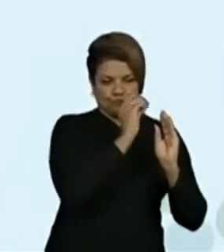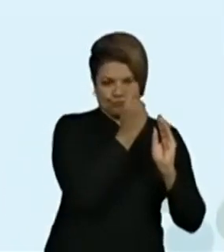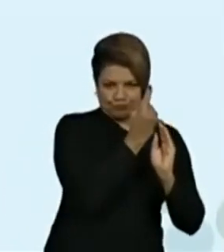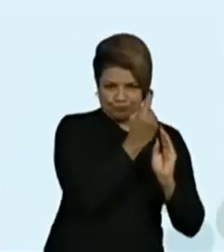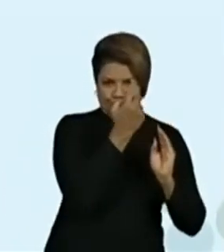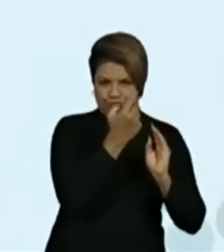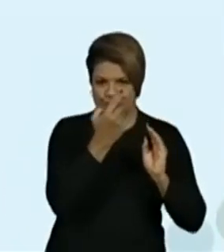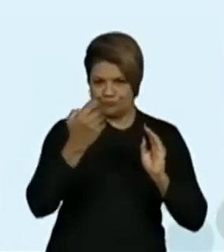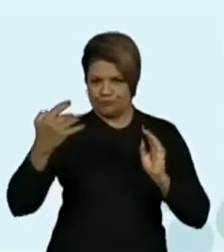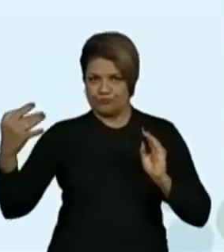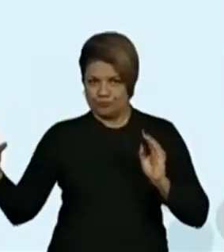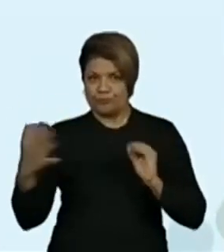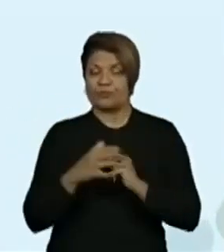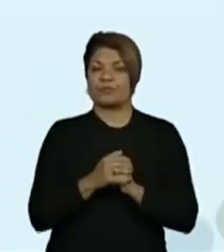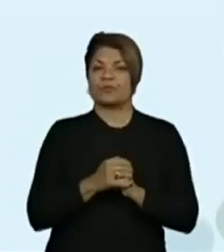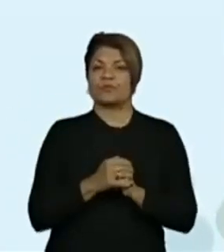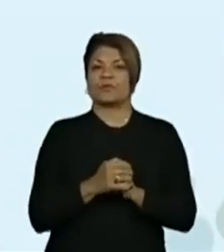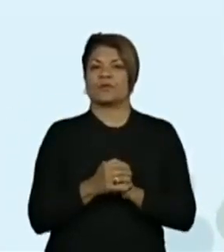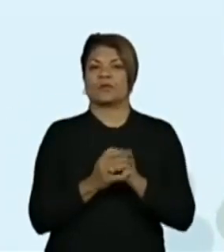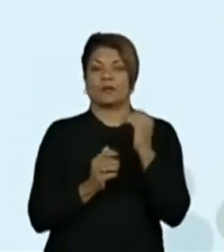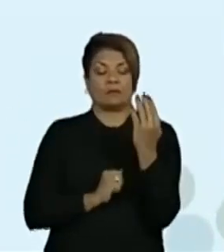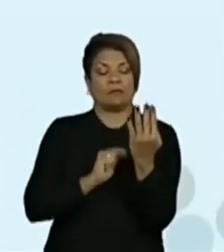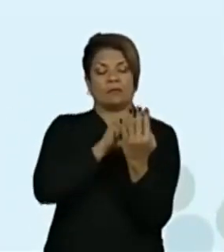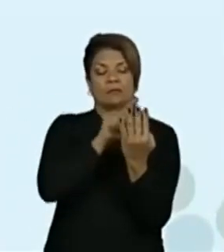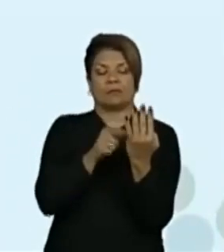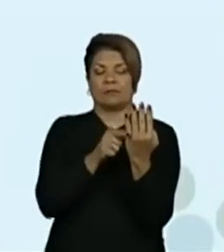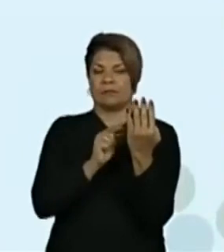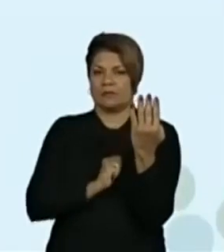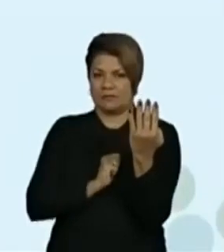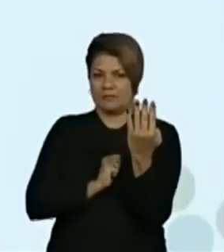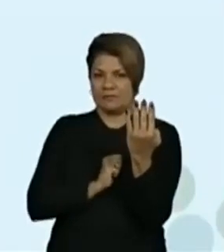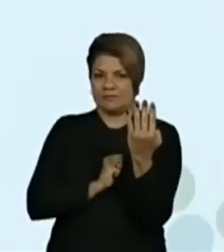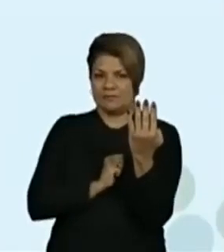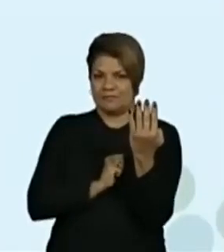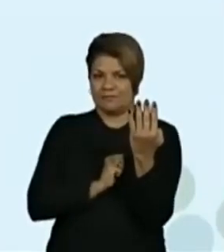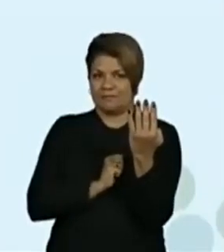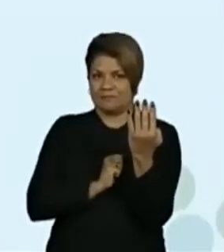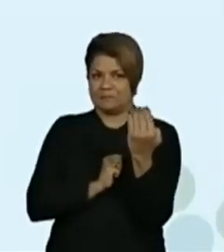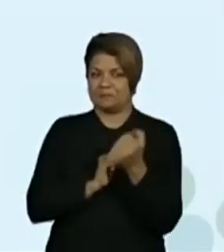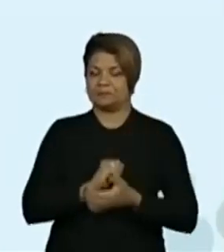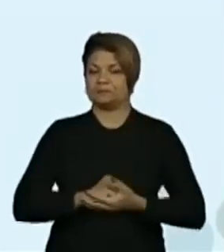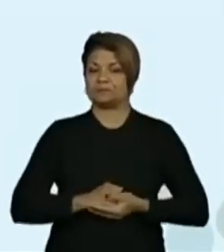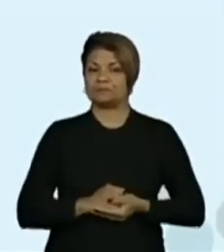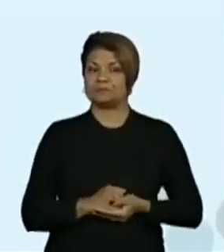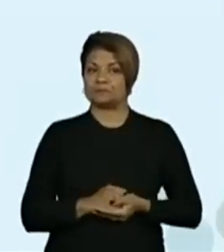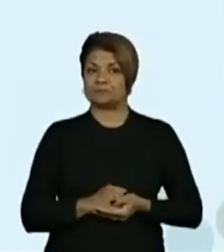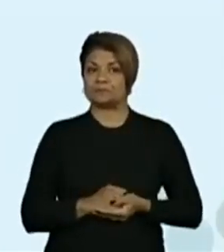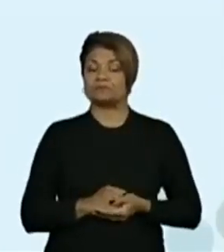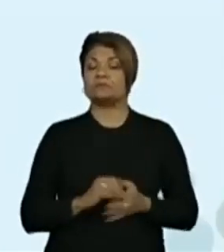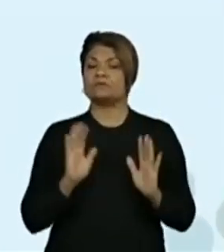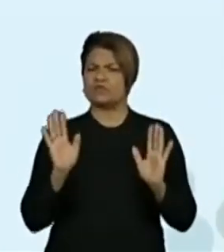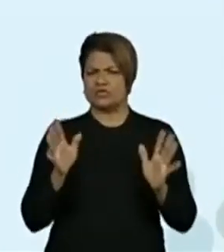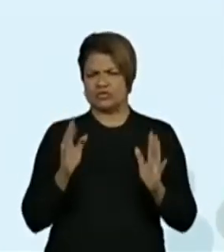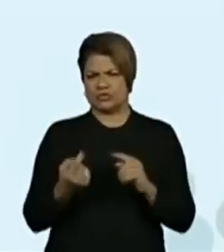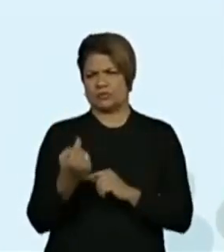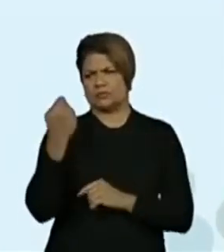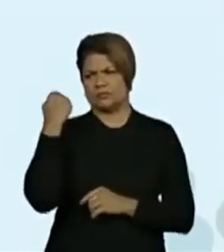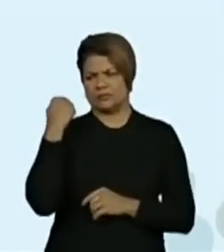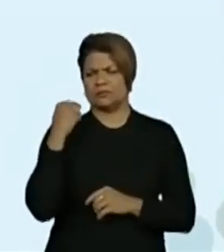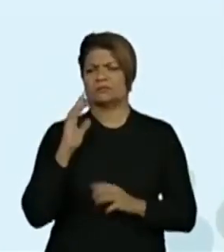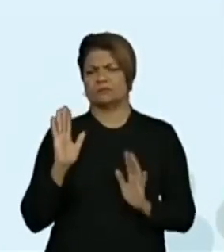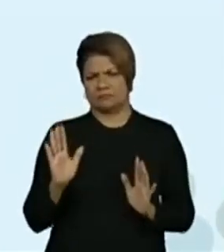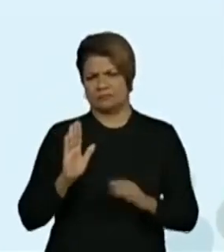no mínimo até a ordem das centenas de milhar. Ora, já trabalhamos aí na